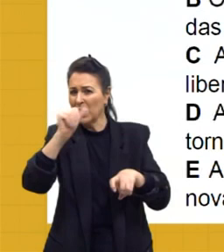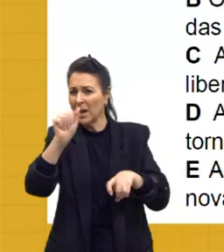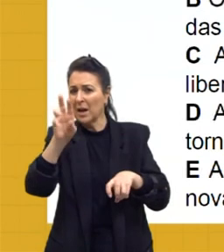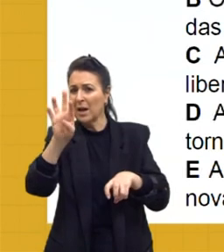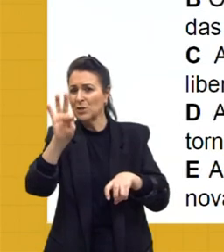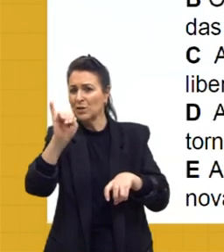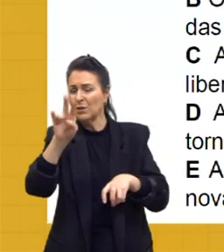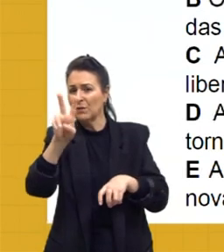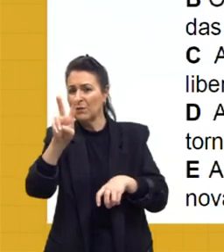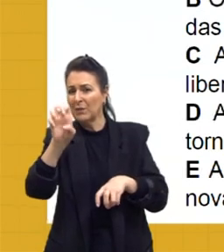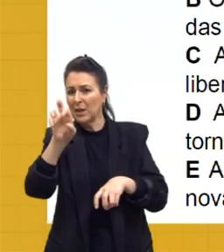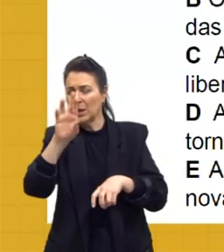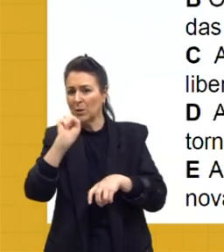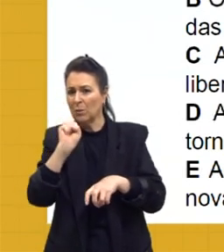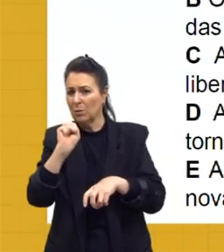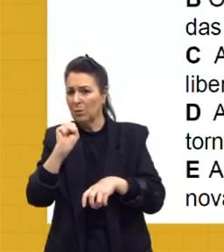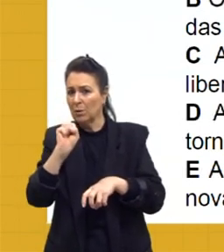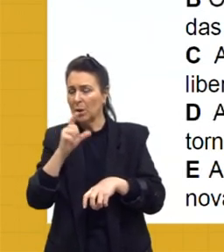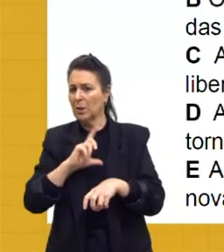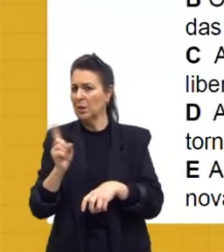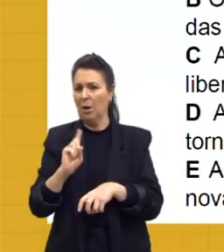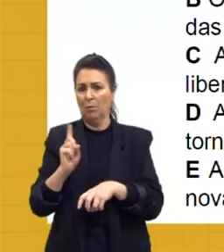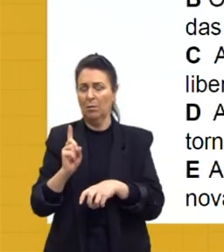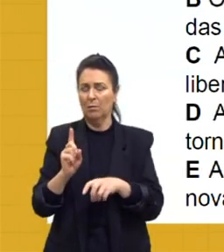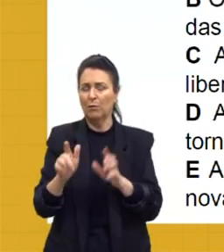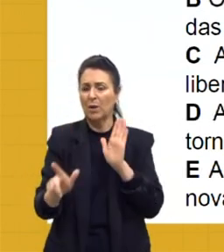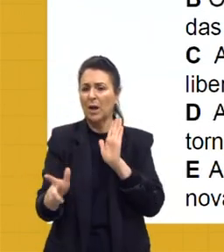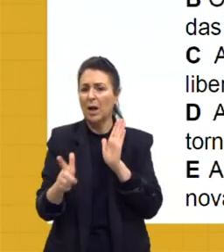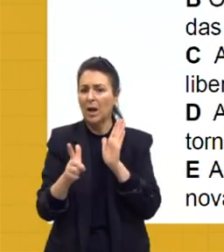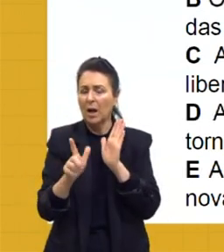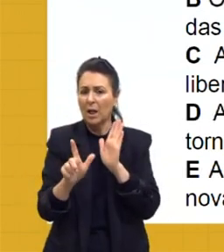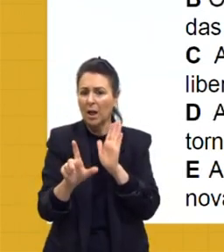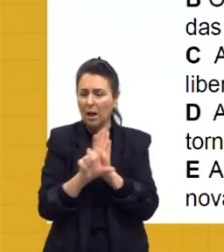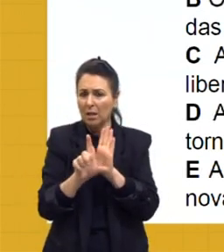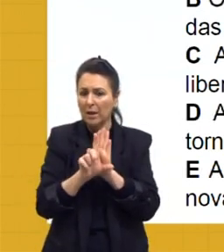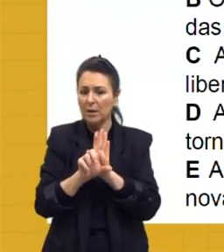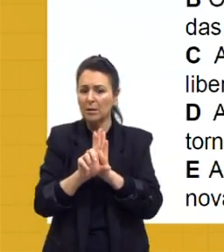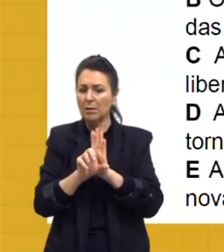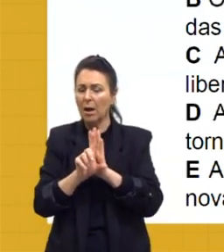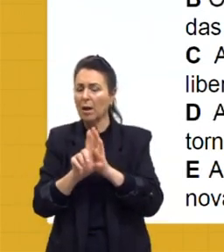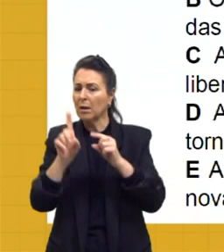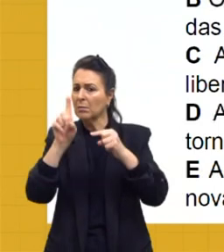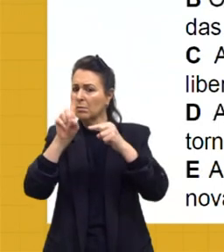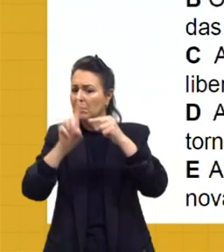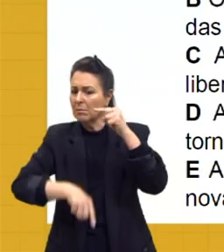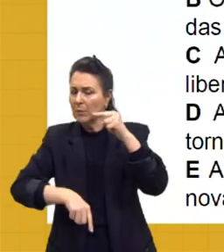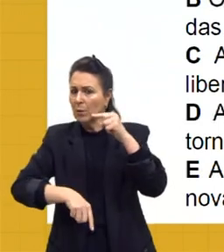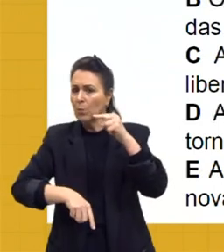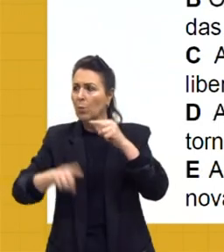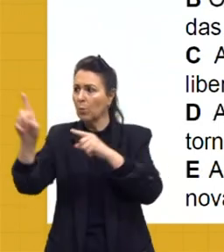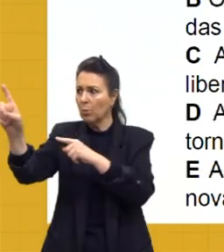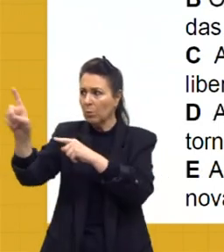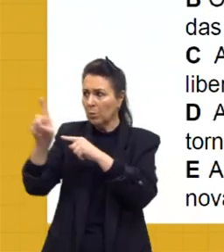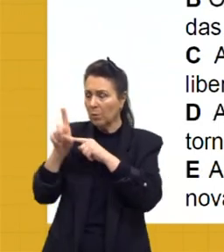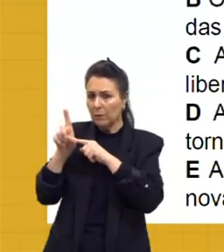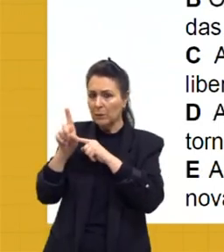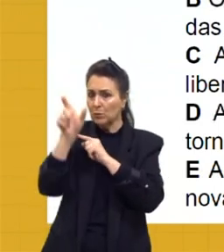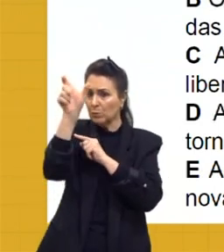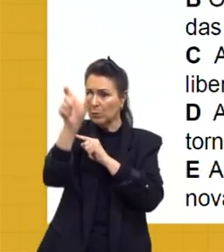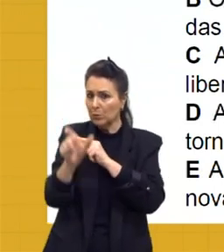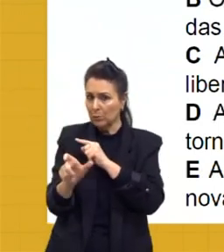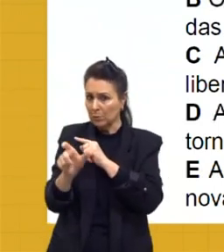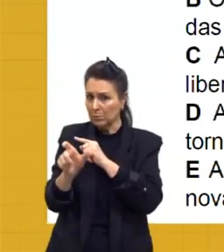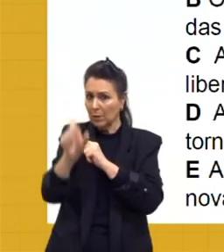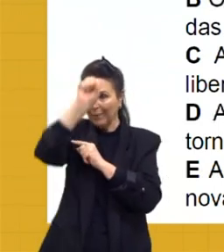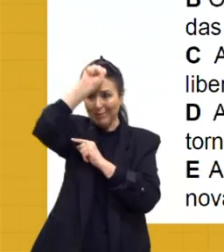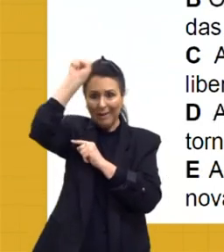percebe que a primeira lei não foi a que deu liberdade para as crianças, foi a que terminou com o tráfico que trazia as pessoas de fora do Brasil. Não é